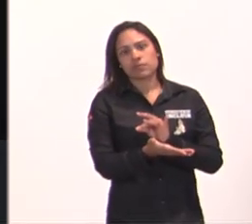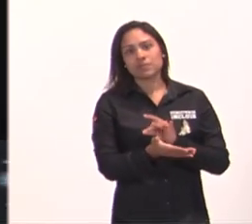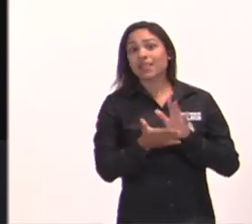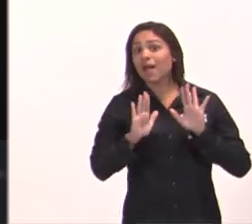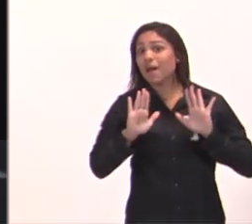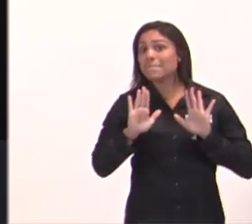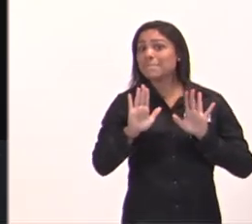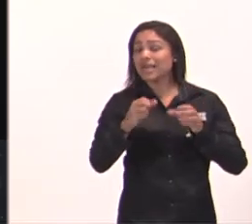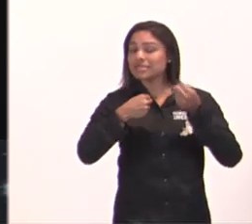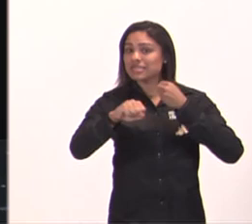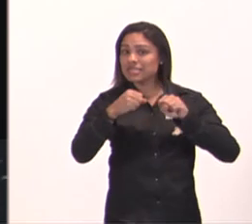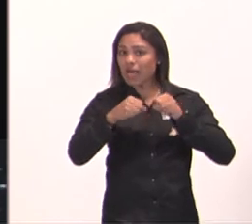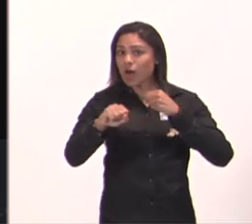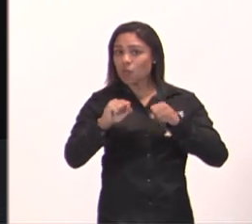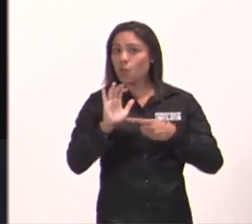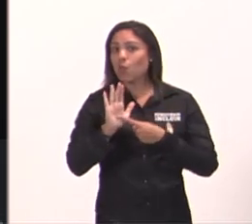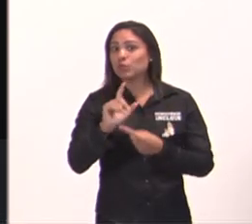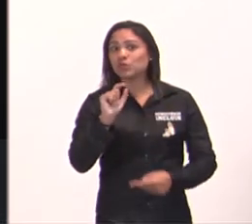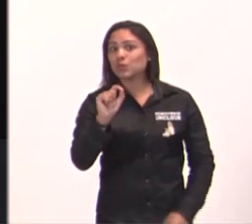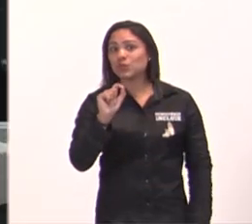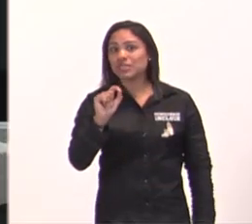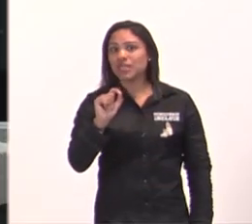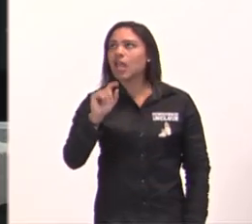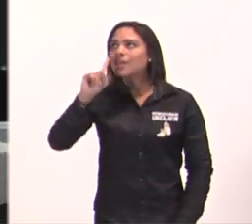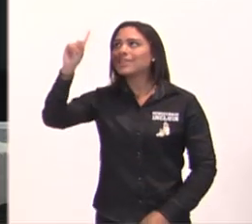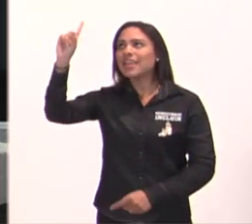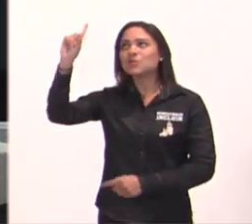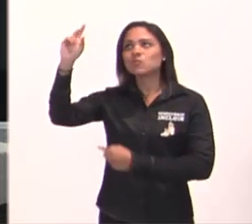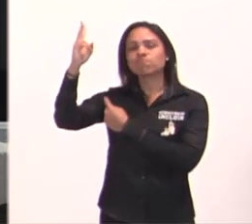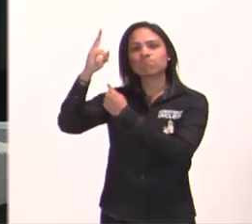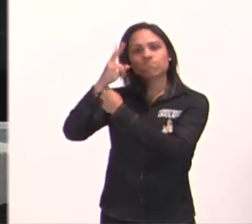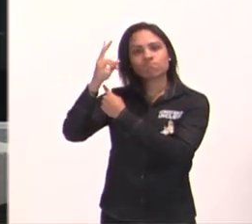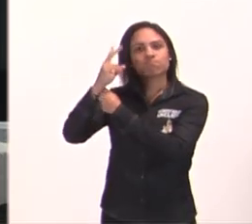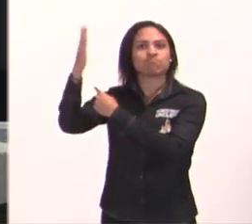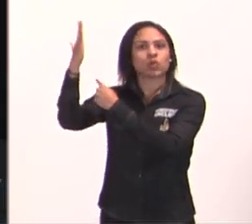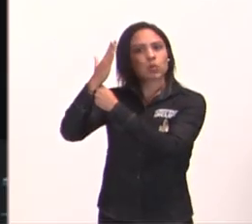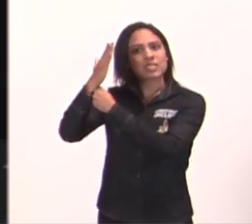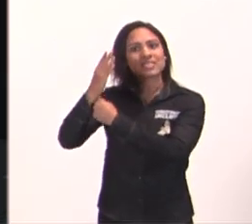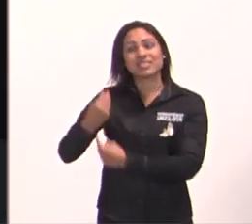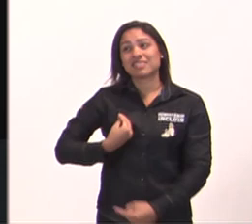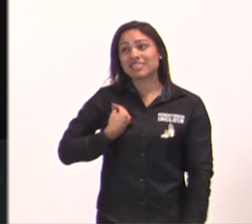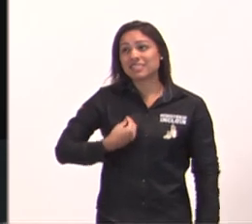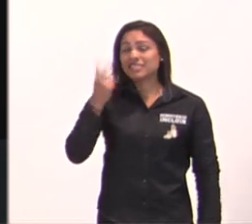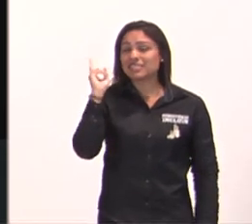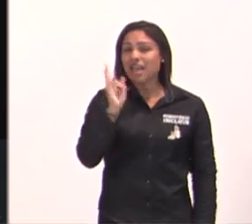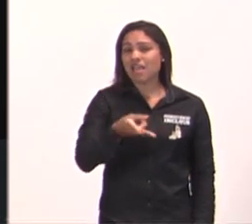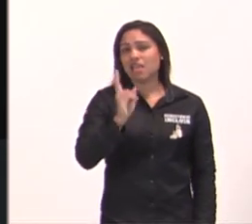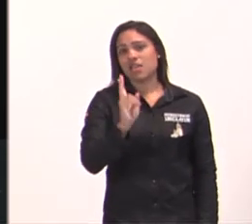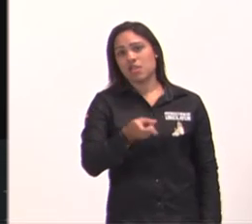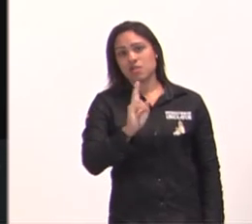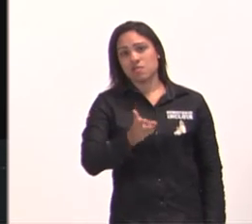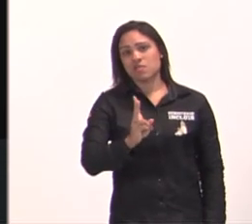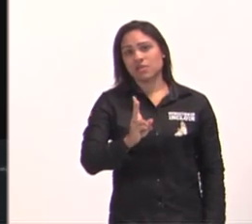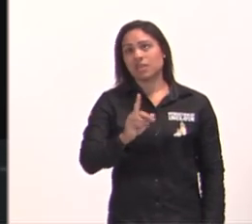consegue experimentar esse auxílio bem presente, esse refúgio bem presente, essa tranquilidade bem